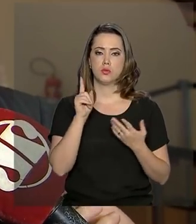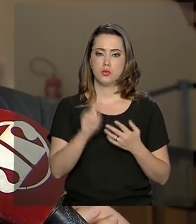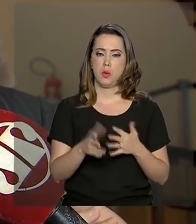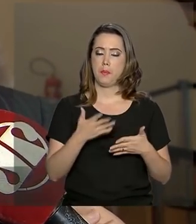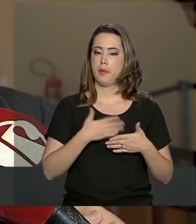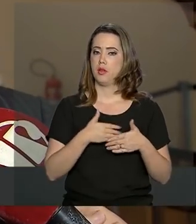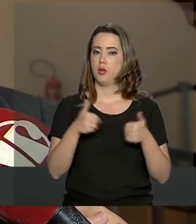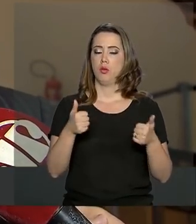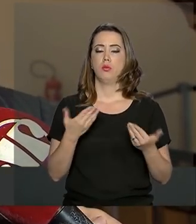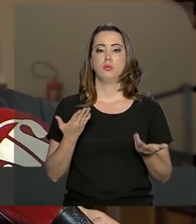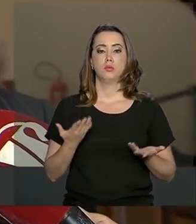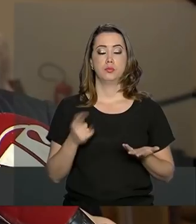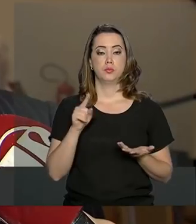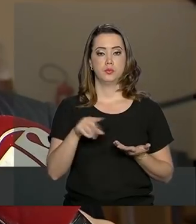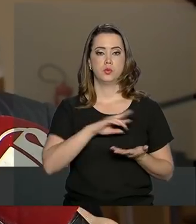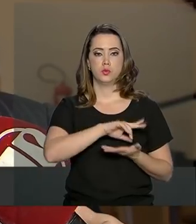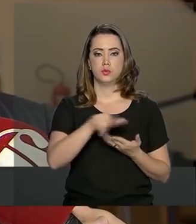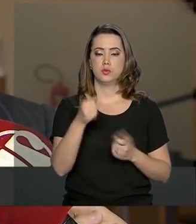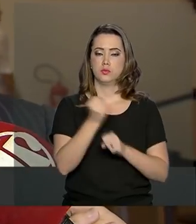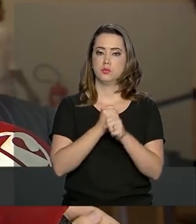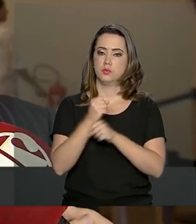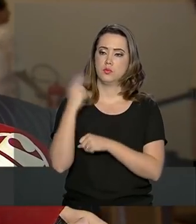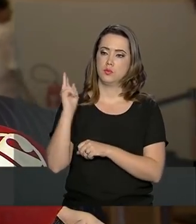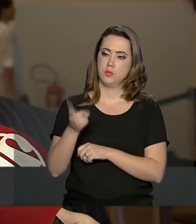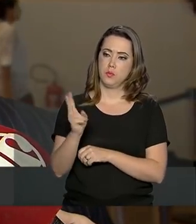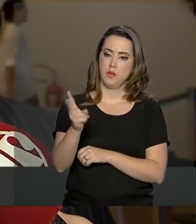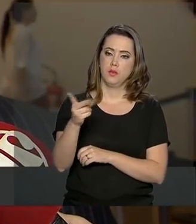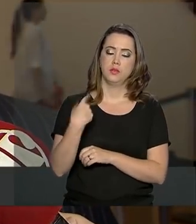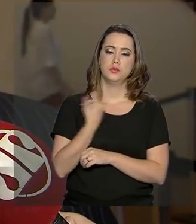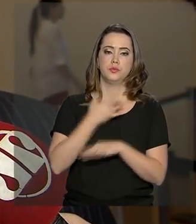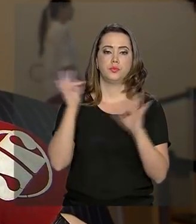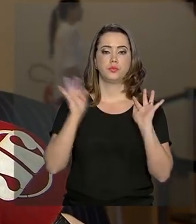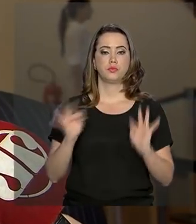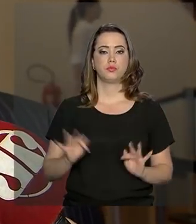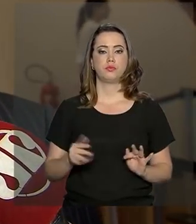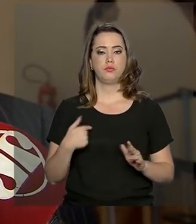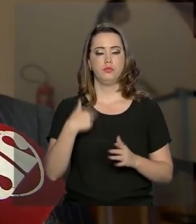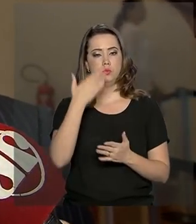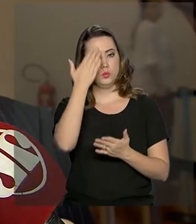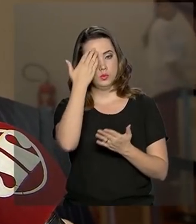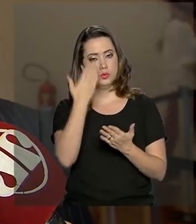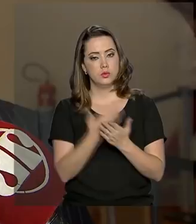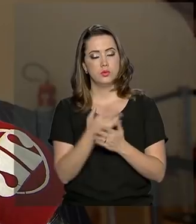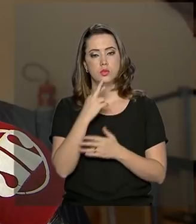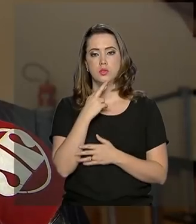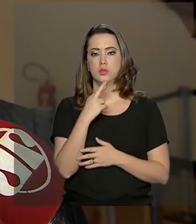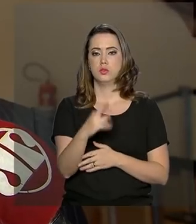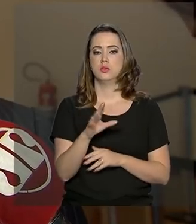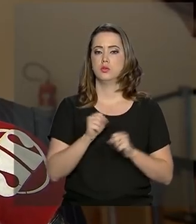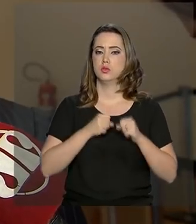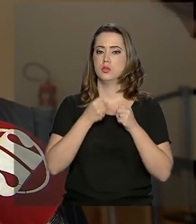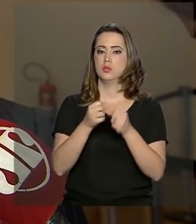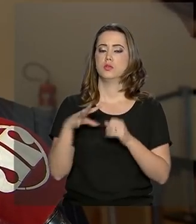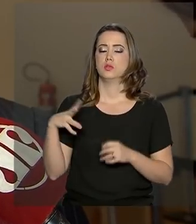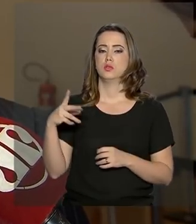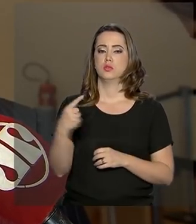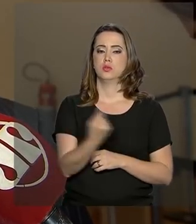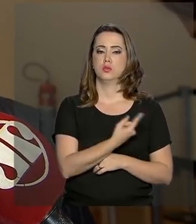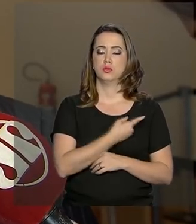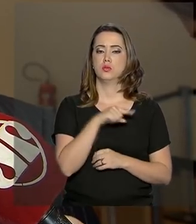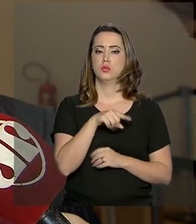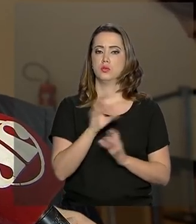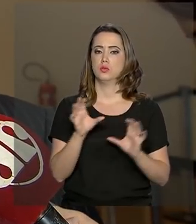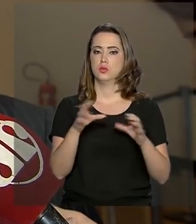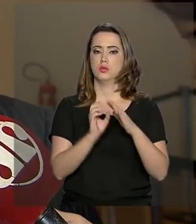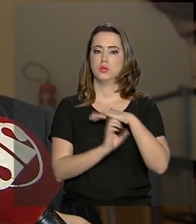são os melhores de muitos anos. Ficamos muito felizes. Eu acho que é o resultado do esforço de todos na companhia.